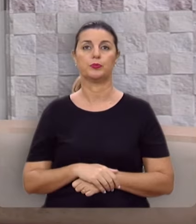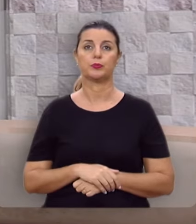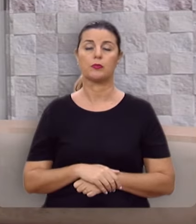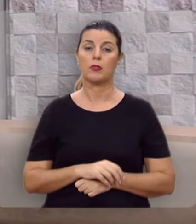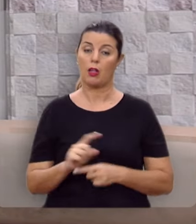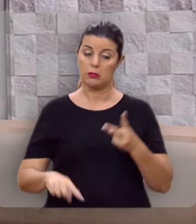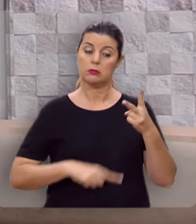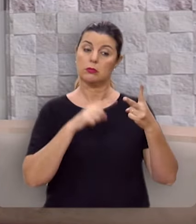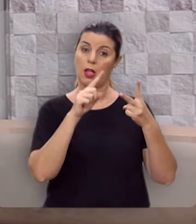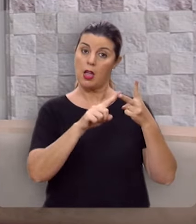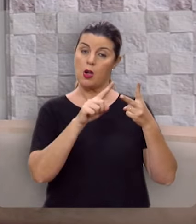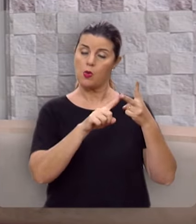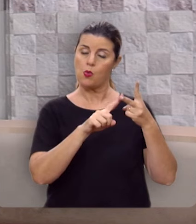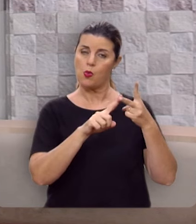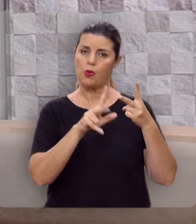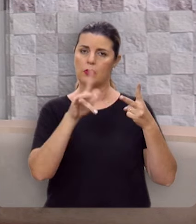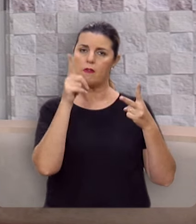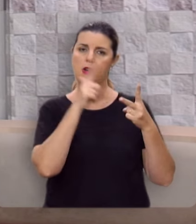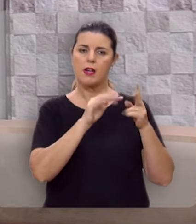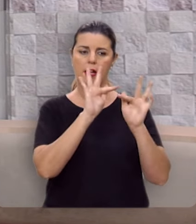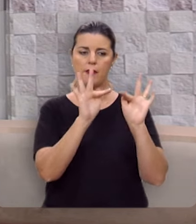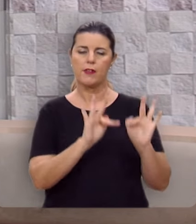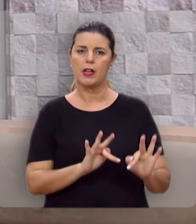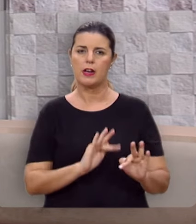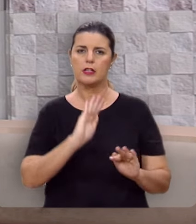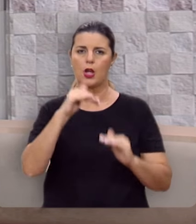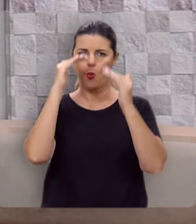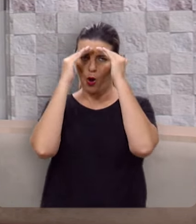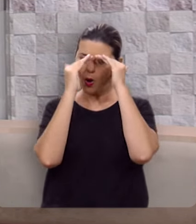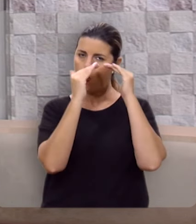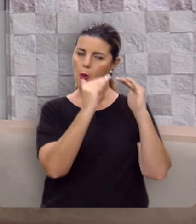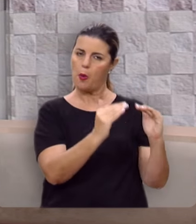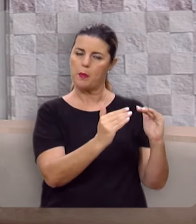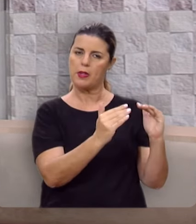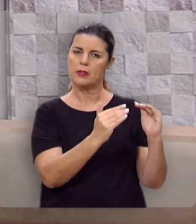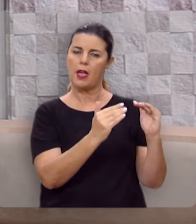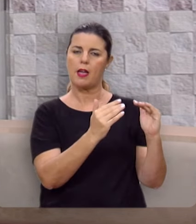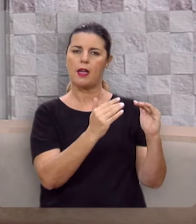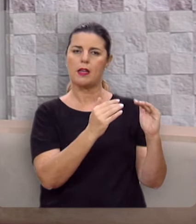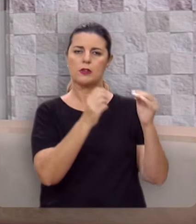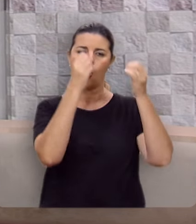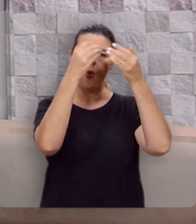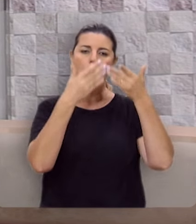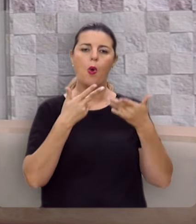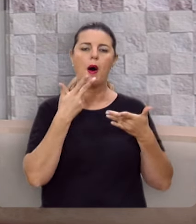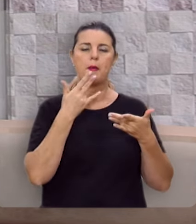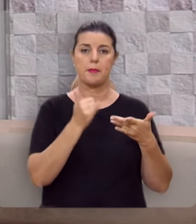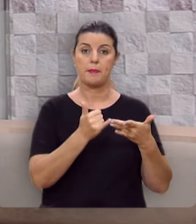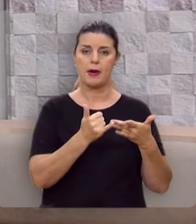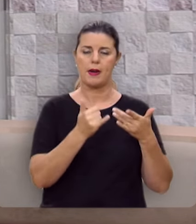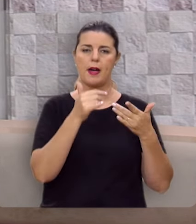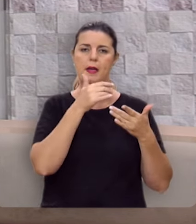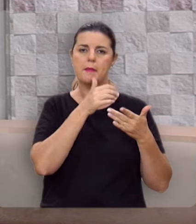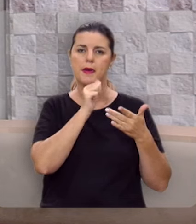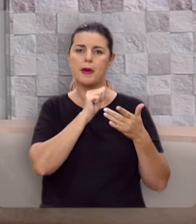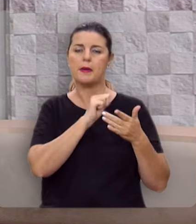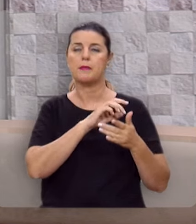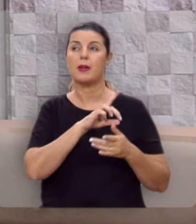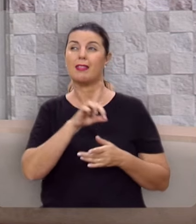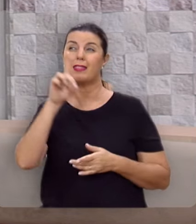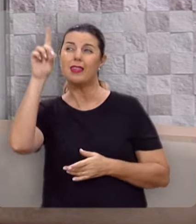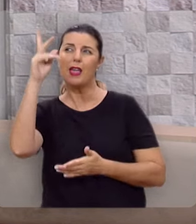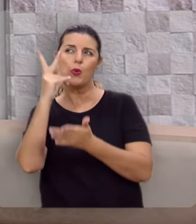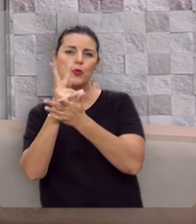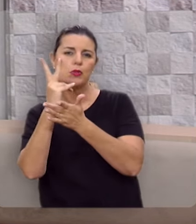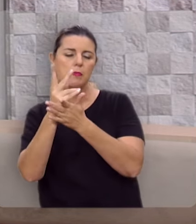Segundo, eles vão ser felizes porque, ao obedecerem e honrarem os pais, o próprio Deus se